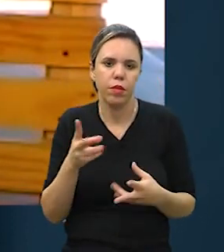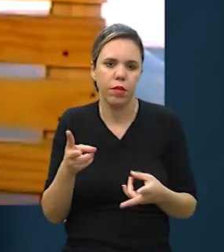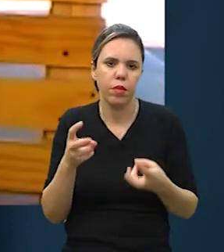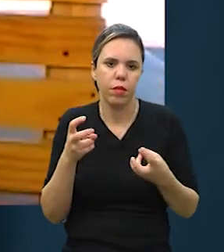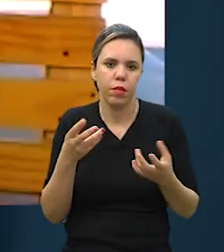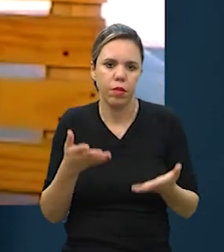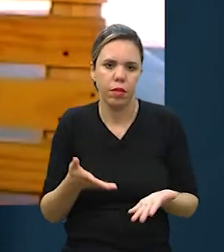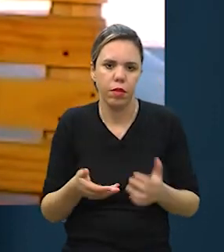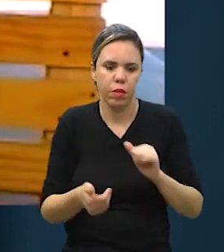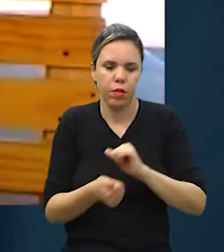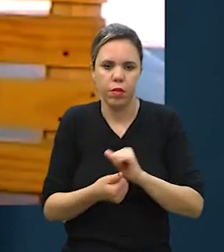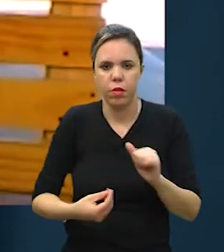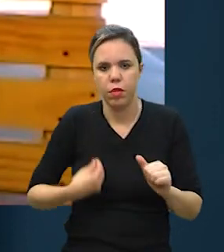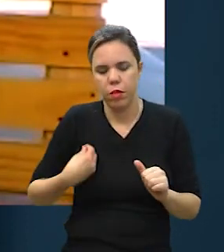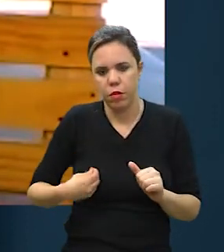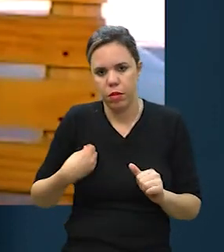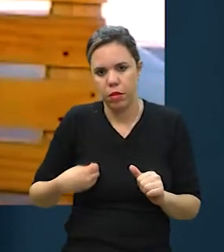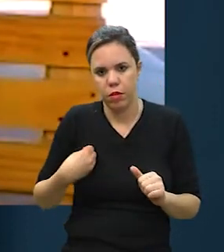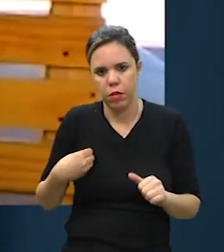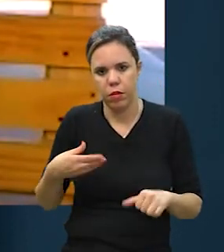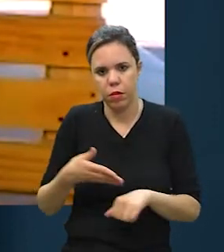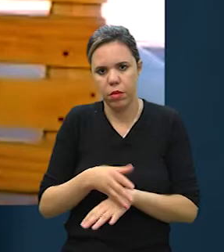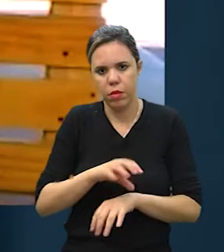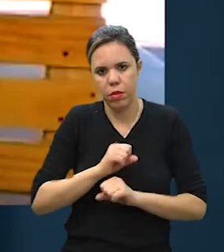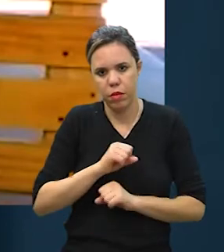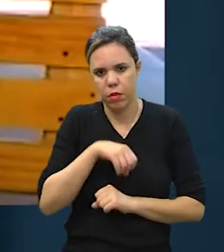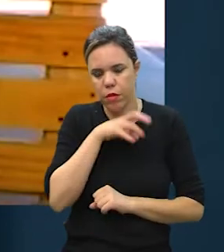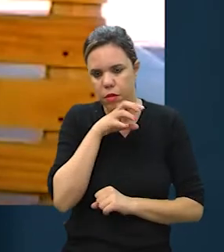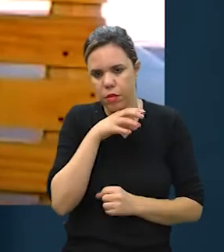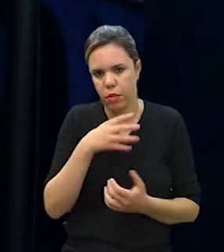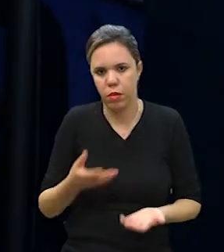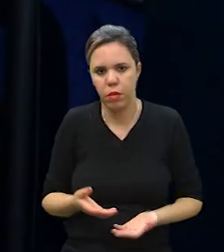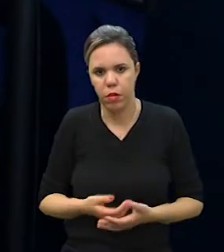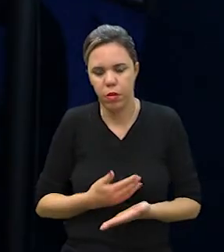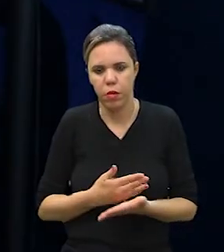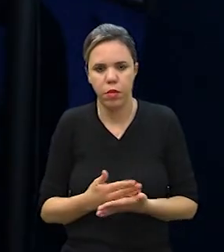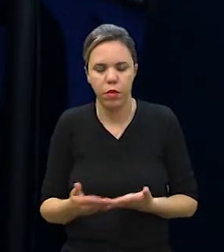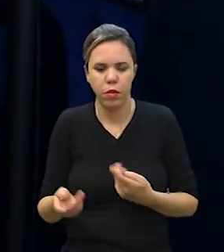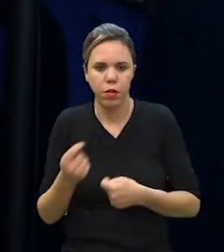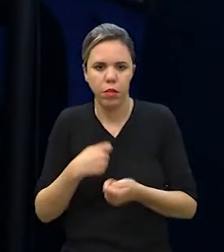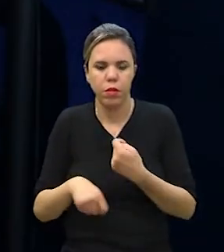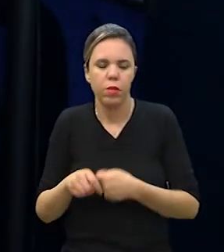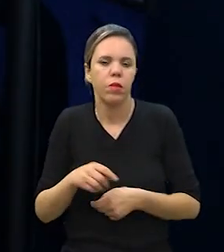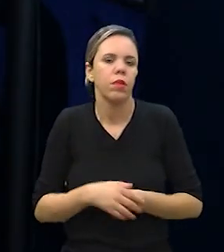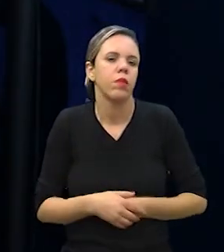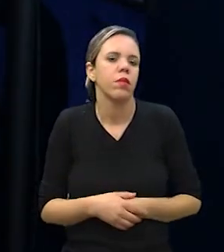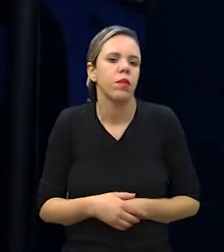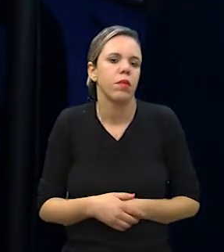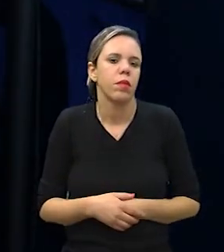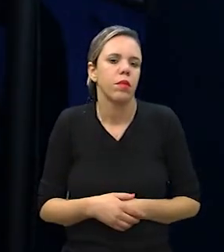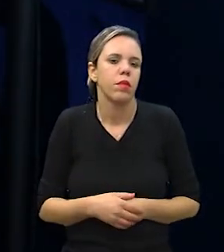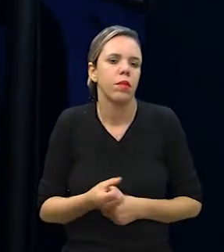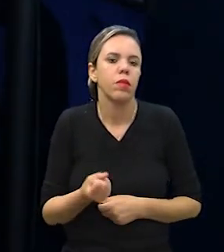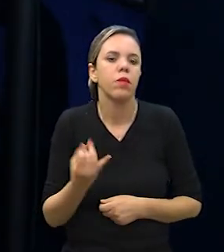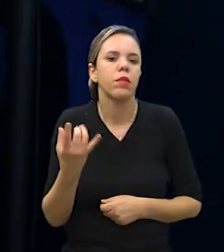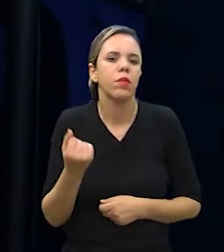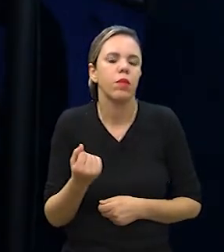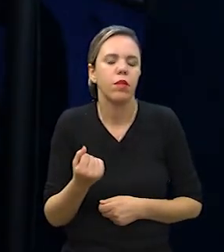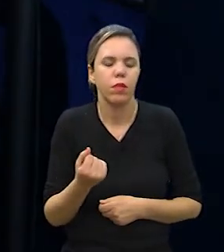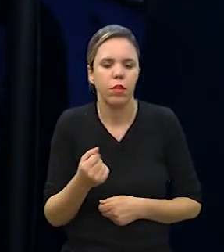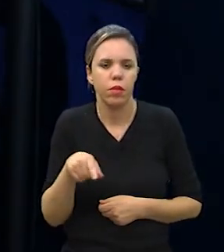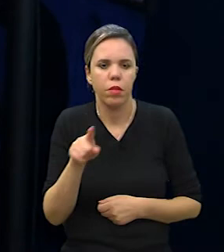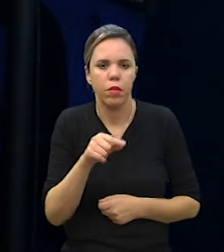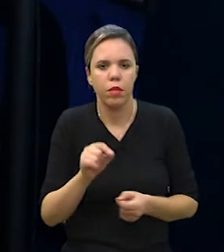enxergar essa qualidade de vida entrando no animal. Camila, no início do negócio, quanto